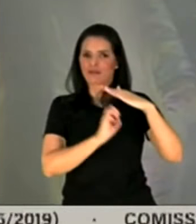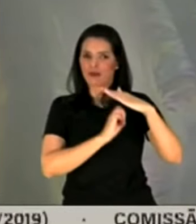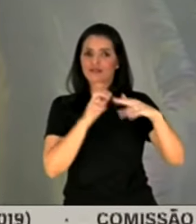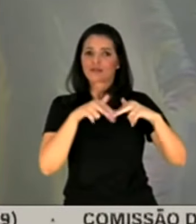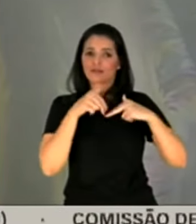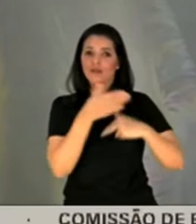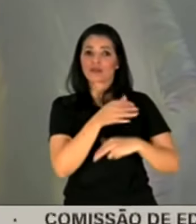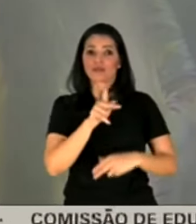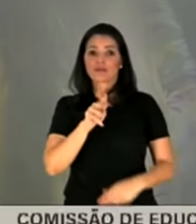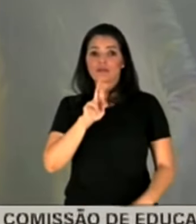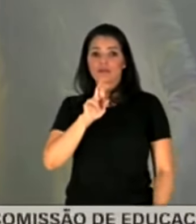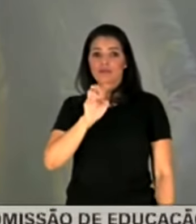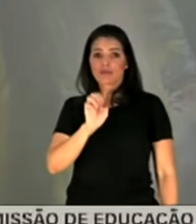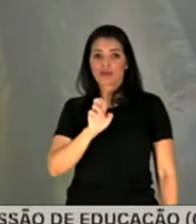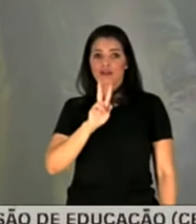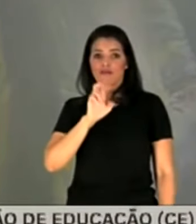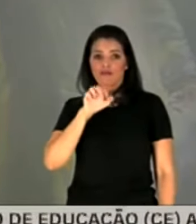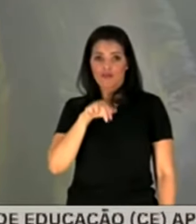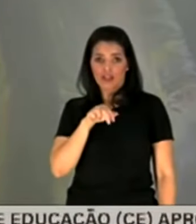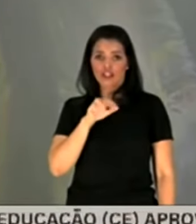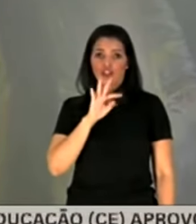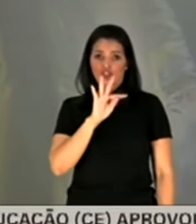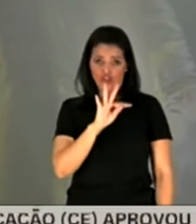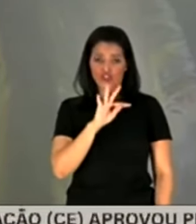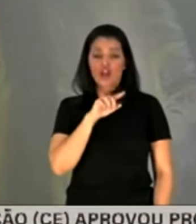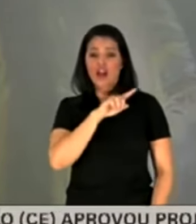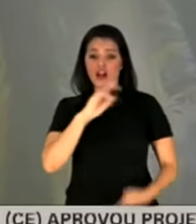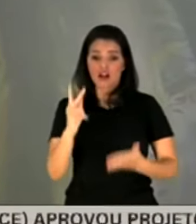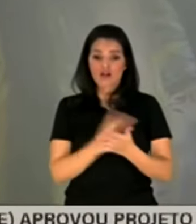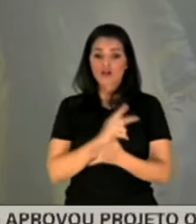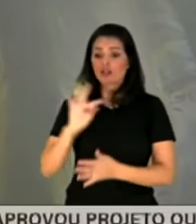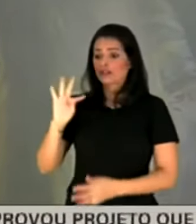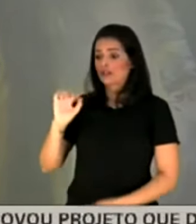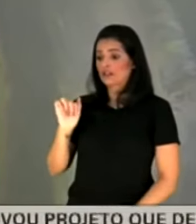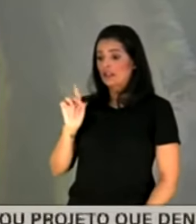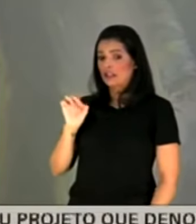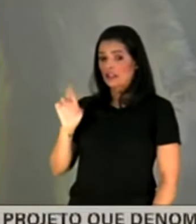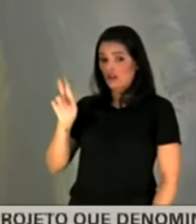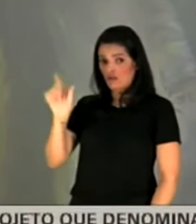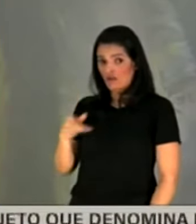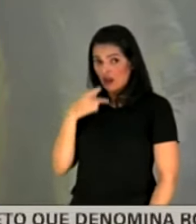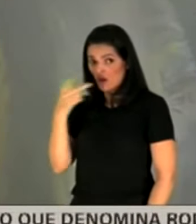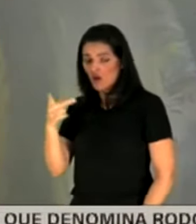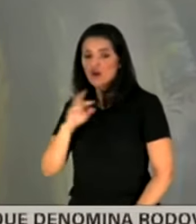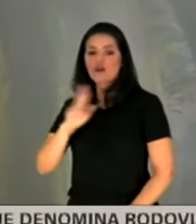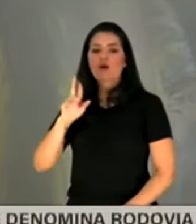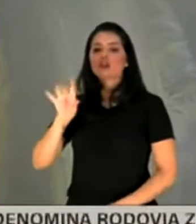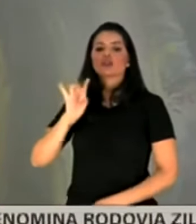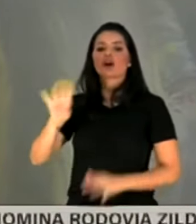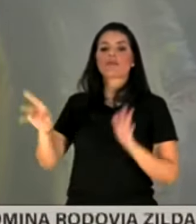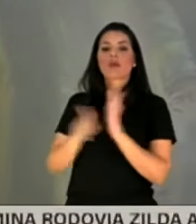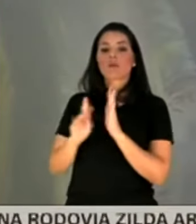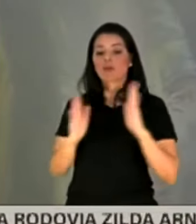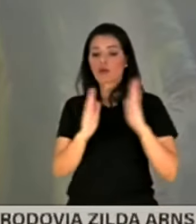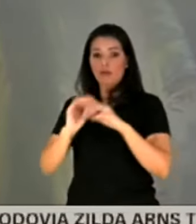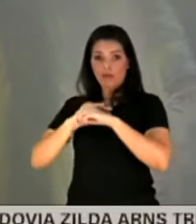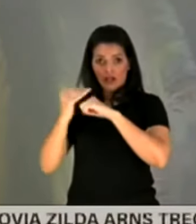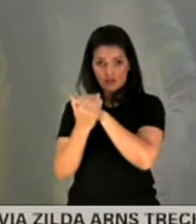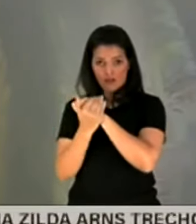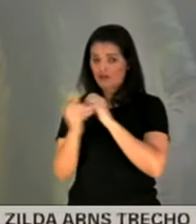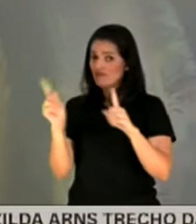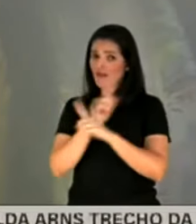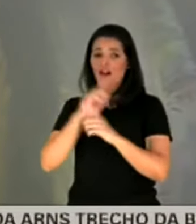A Preventicênio foi, algumas condições como o caso do senhor Tadeu que contou aqui agora, elas não são exclusivas da pandemia, são coisas que